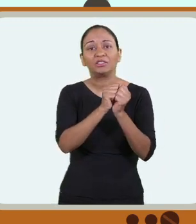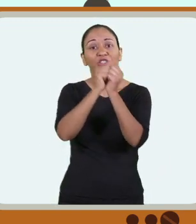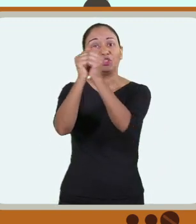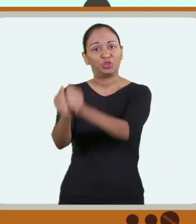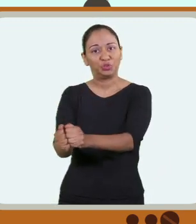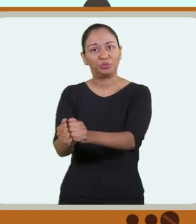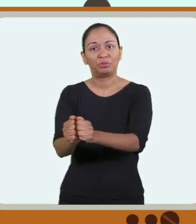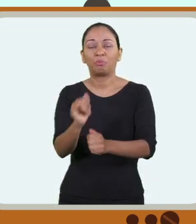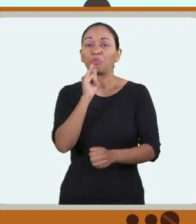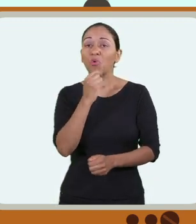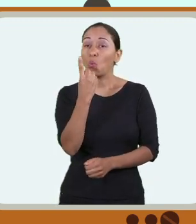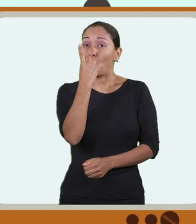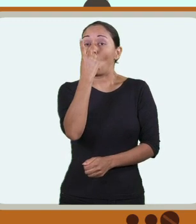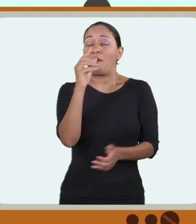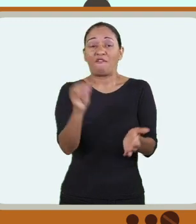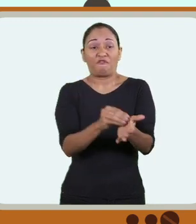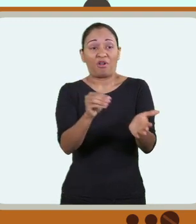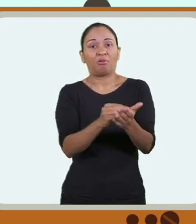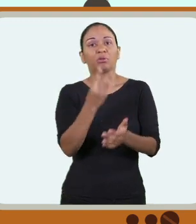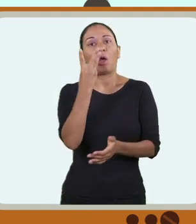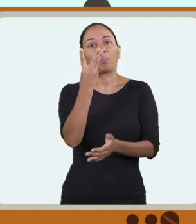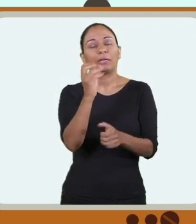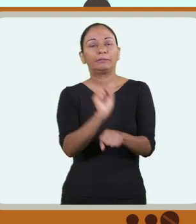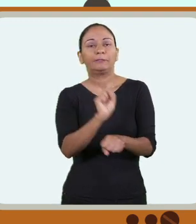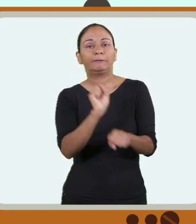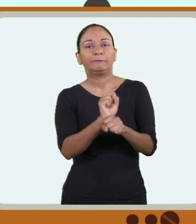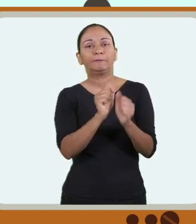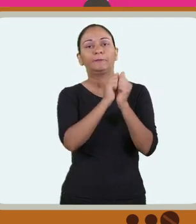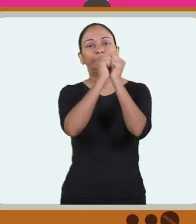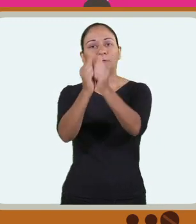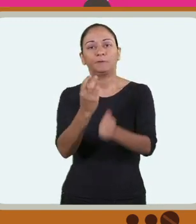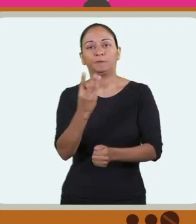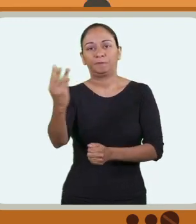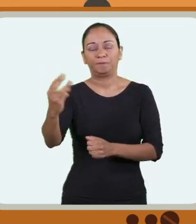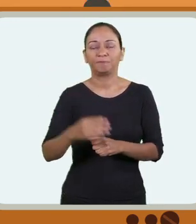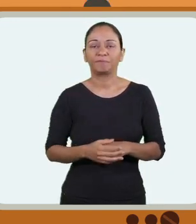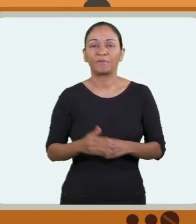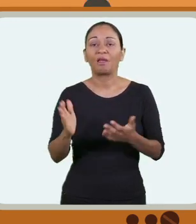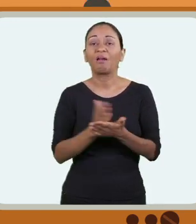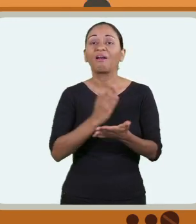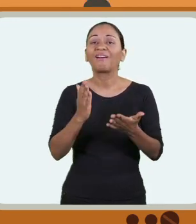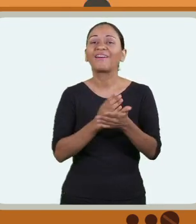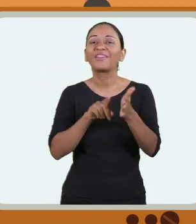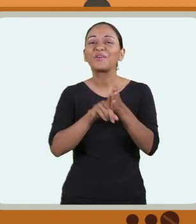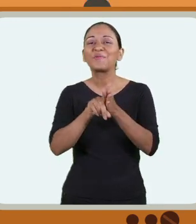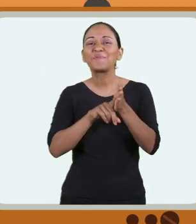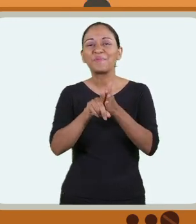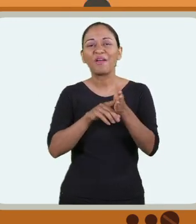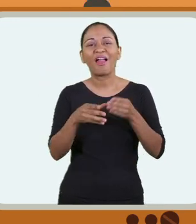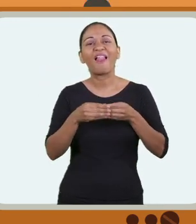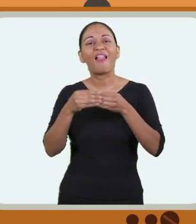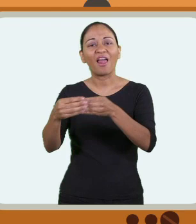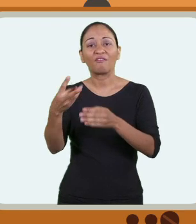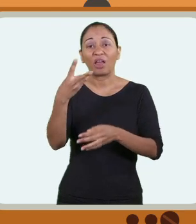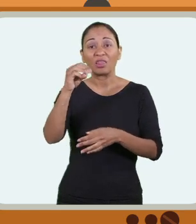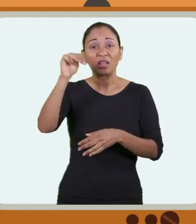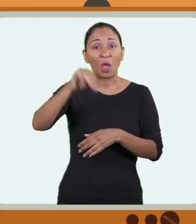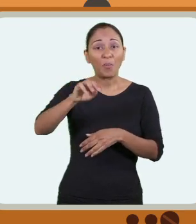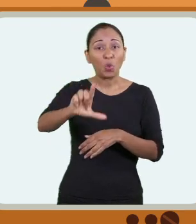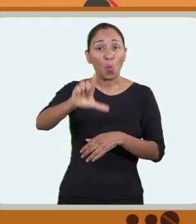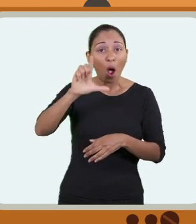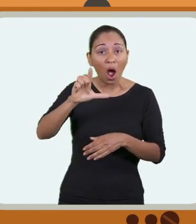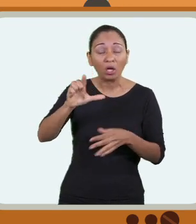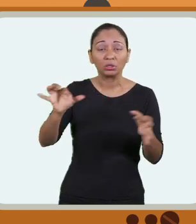sala só vão ser liberados juntos, ou seja, quando o último terminar a prova. O caderno de questões só poderá ser levado quando estiver